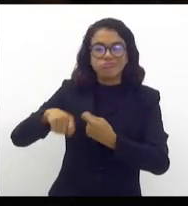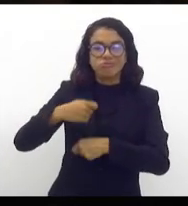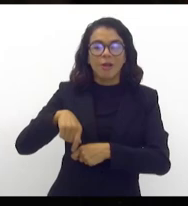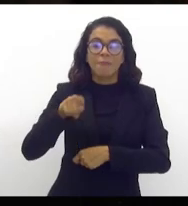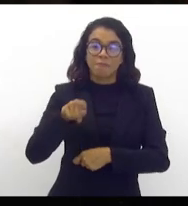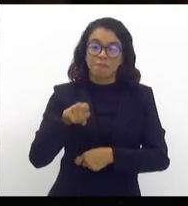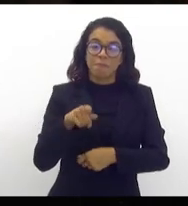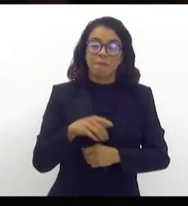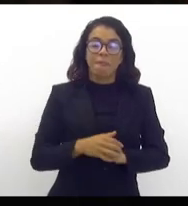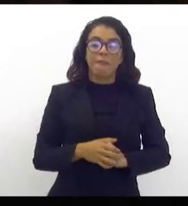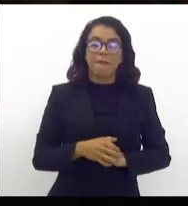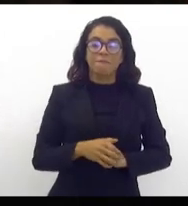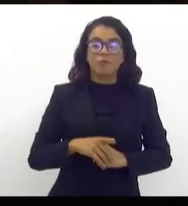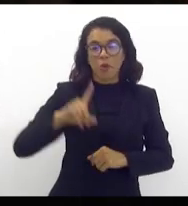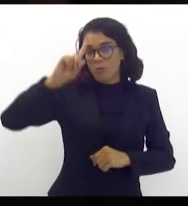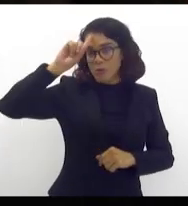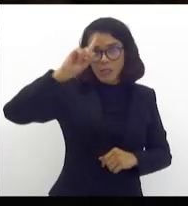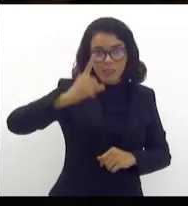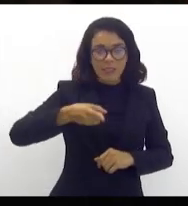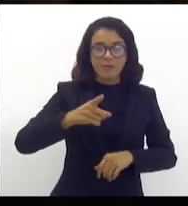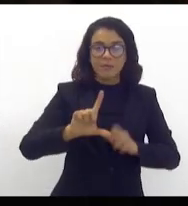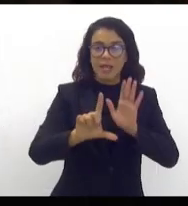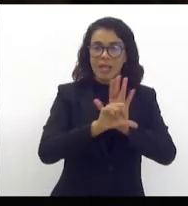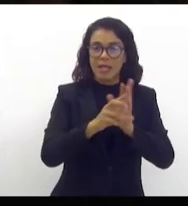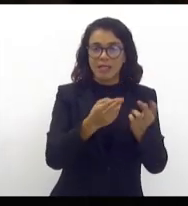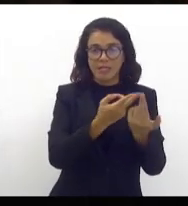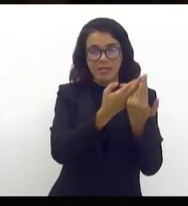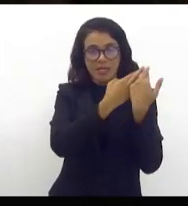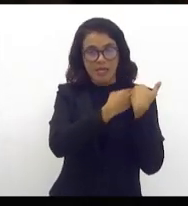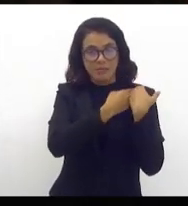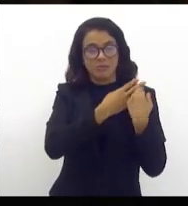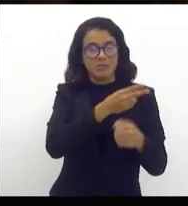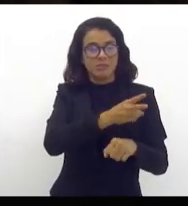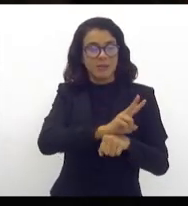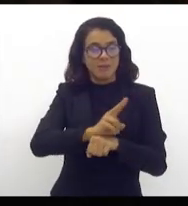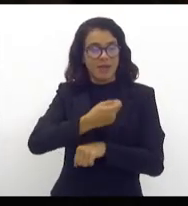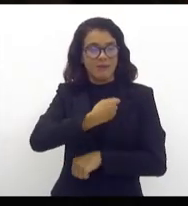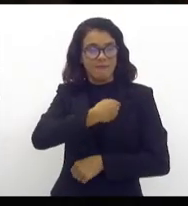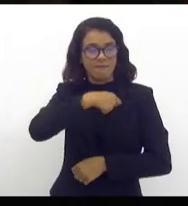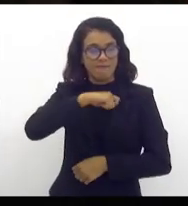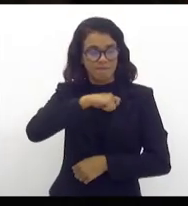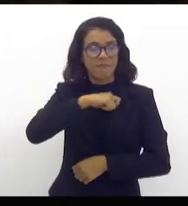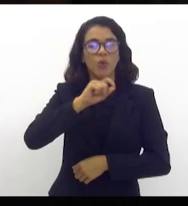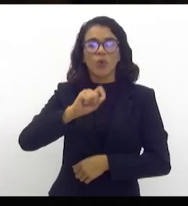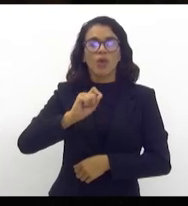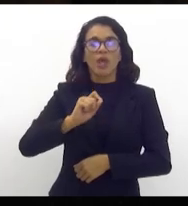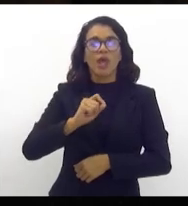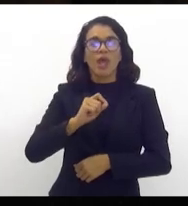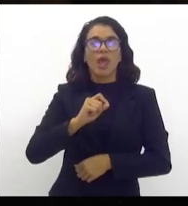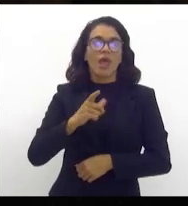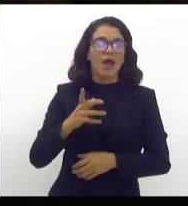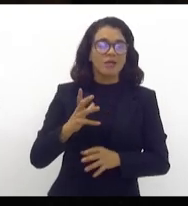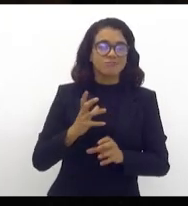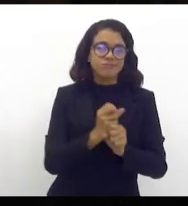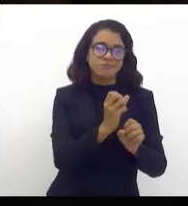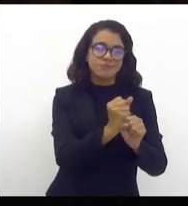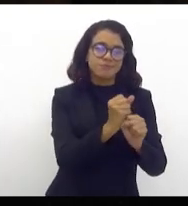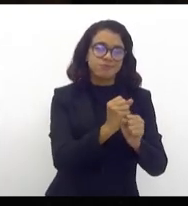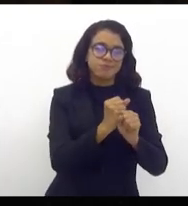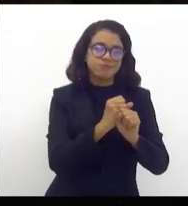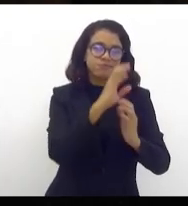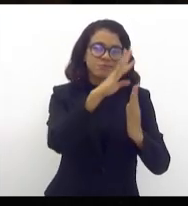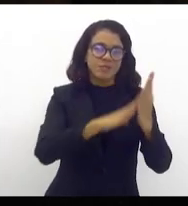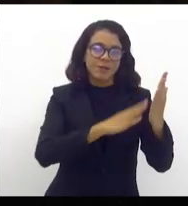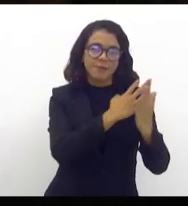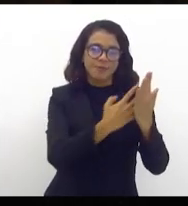determina a Lei de Responsabilidade Fiscal, as contas de gestão até o